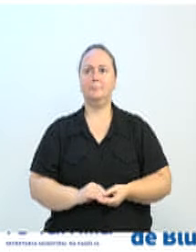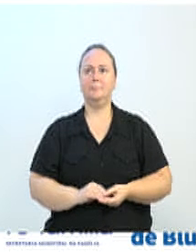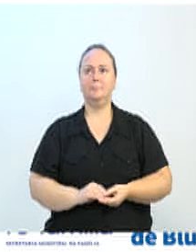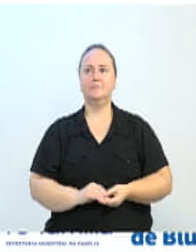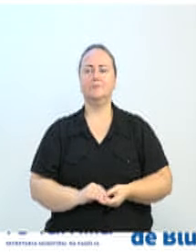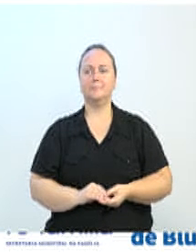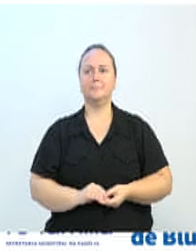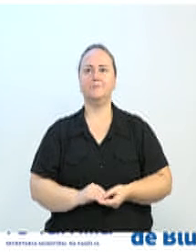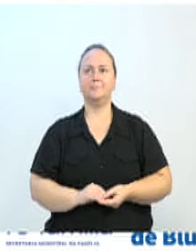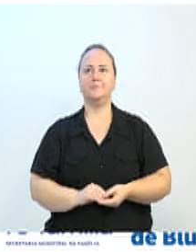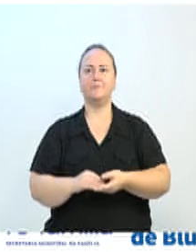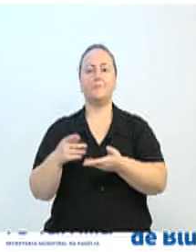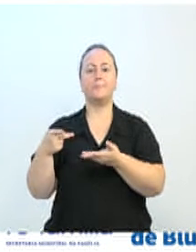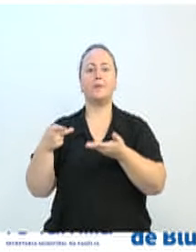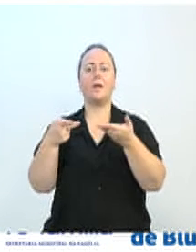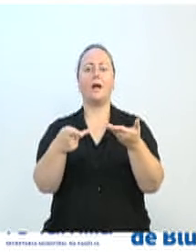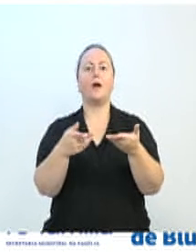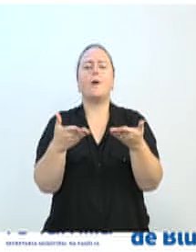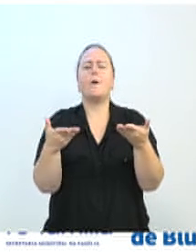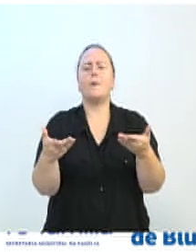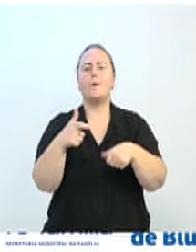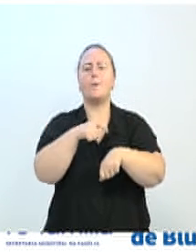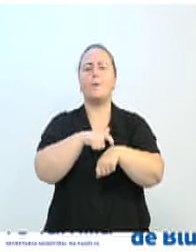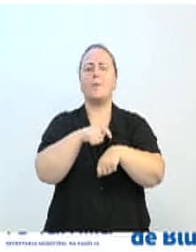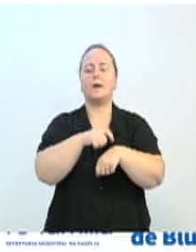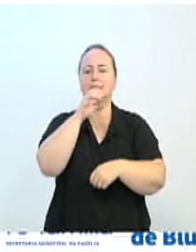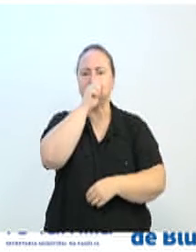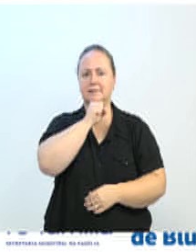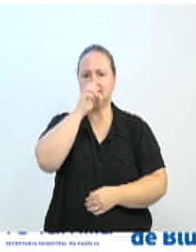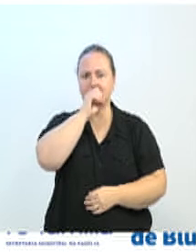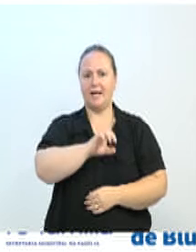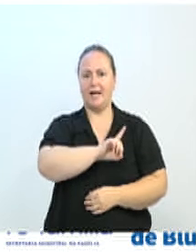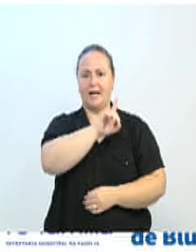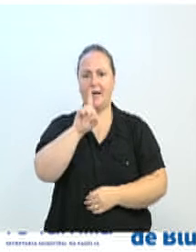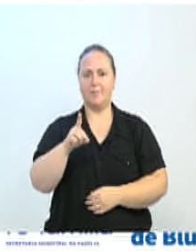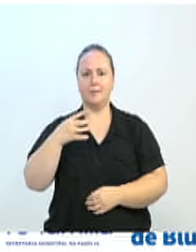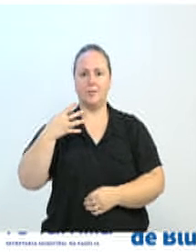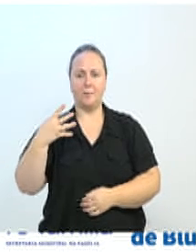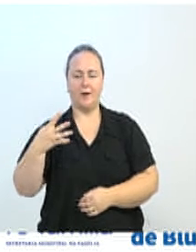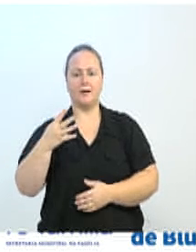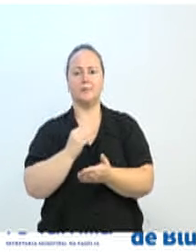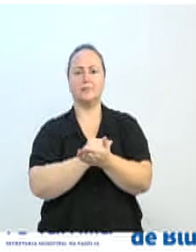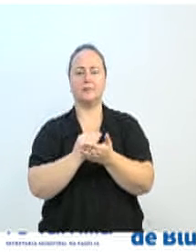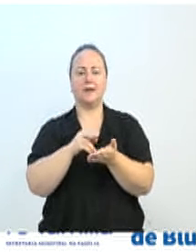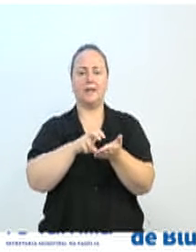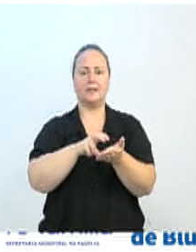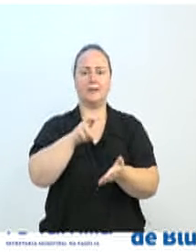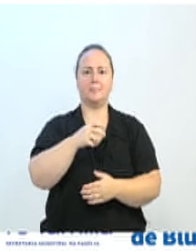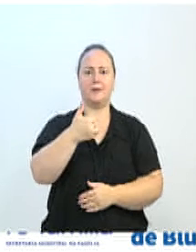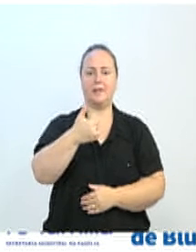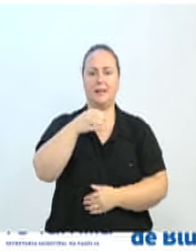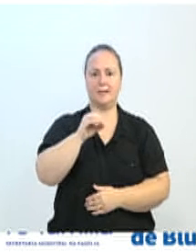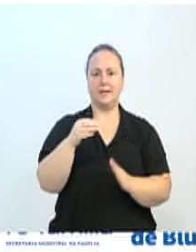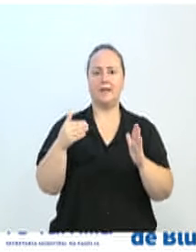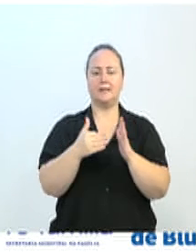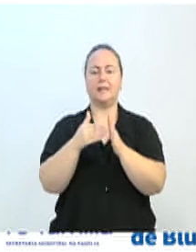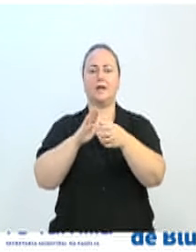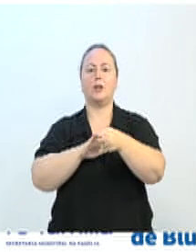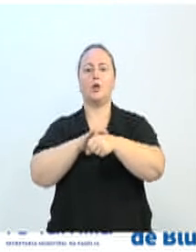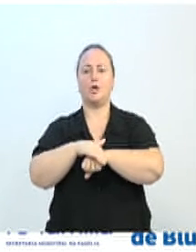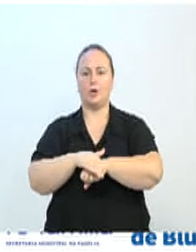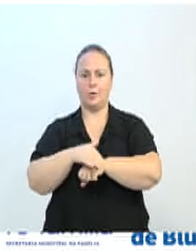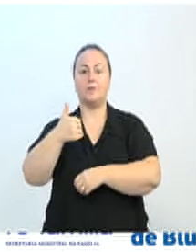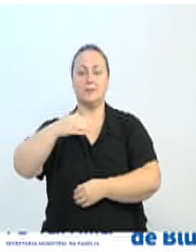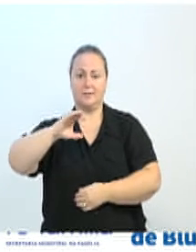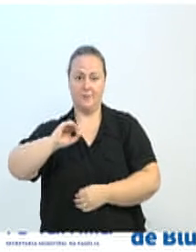A visitação. O horário da visitação é sábado, dia 4, das 10 às 20 horas, 22 horas, e